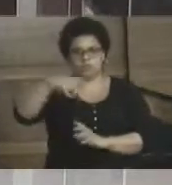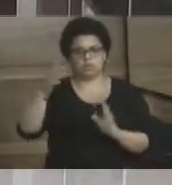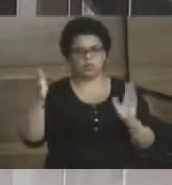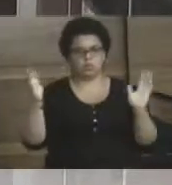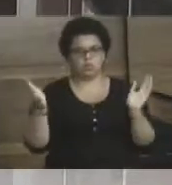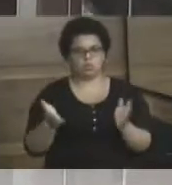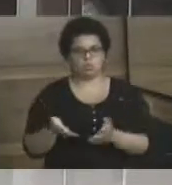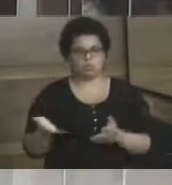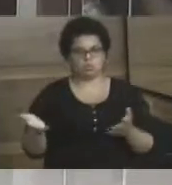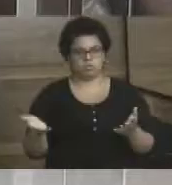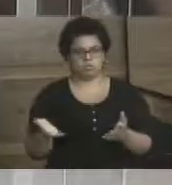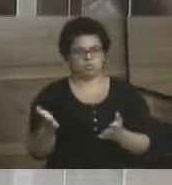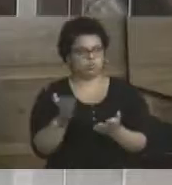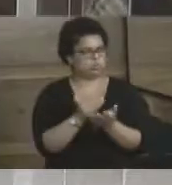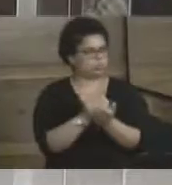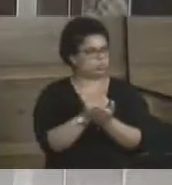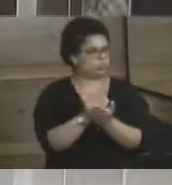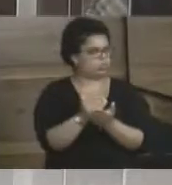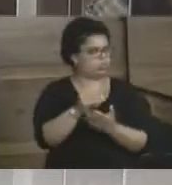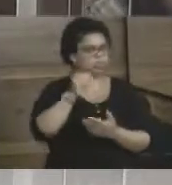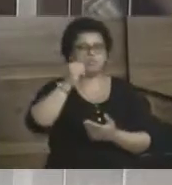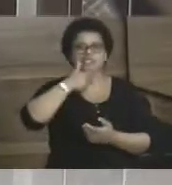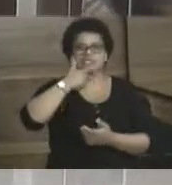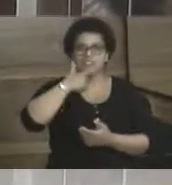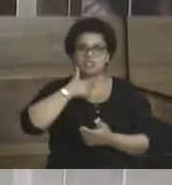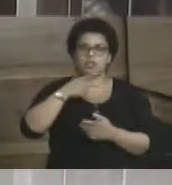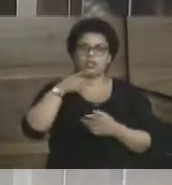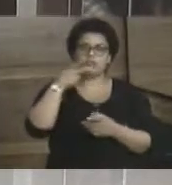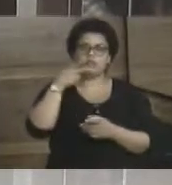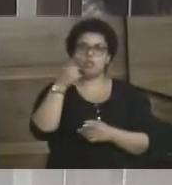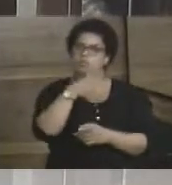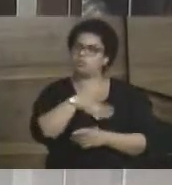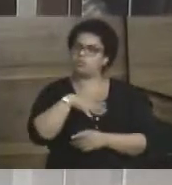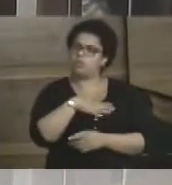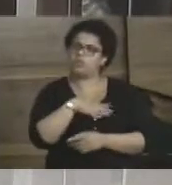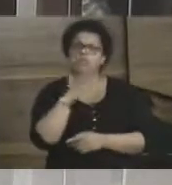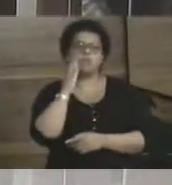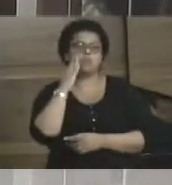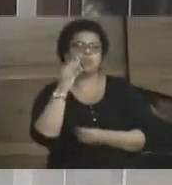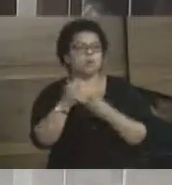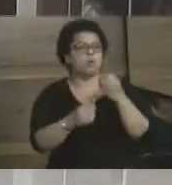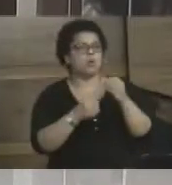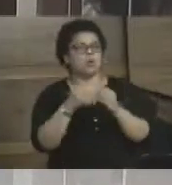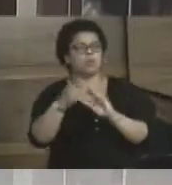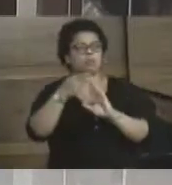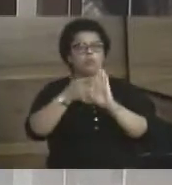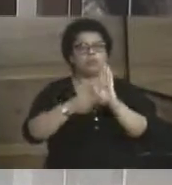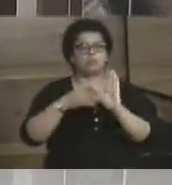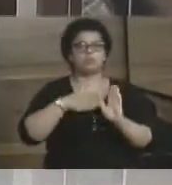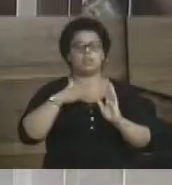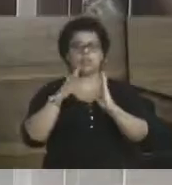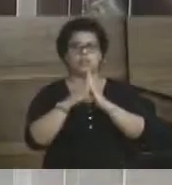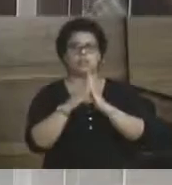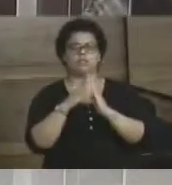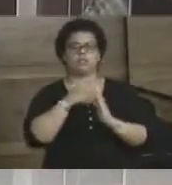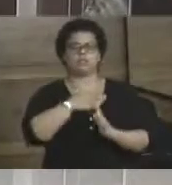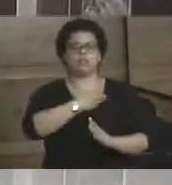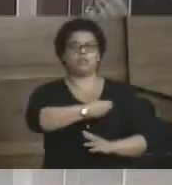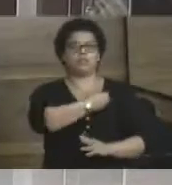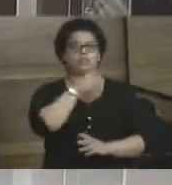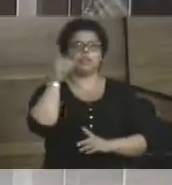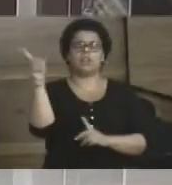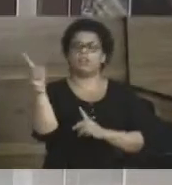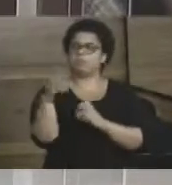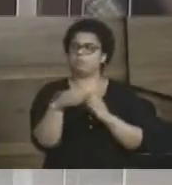Hoje, logo no início, o Jedi estava falando que ele gostaria de saber do projeto da Minha Casa Minha Vida, lá na